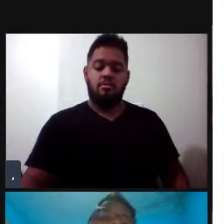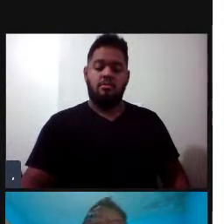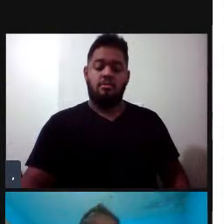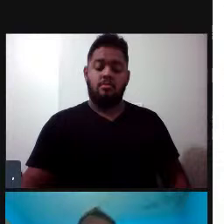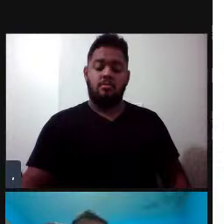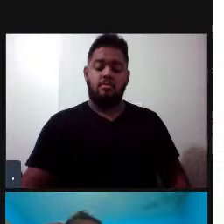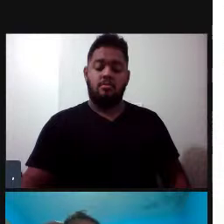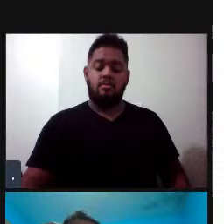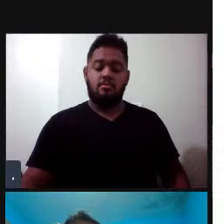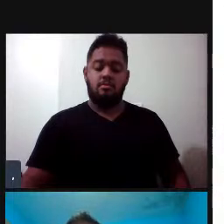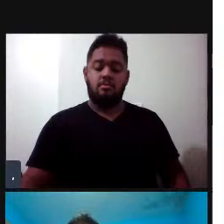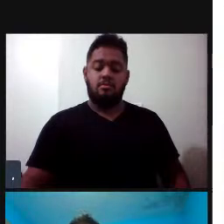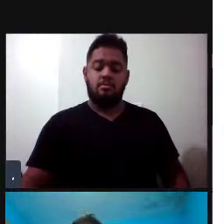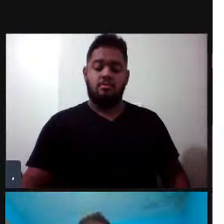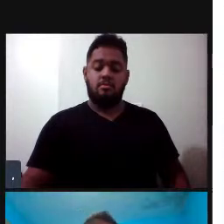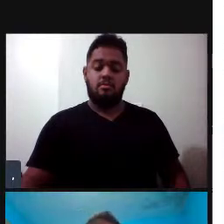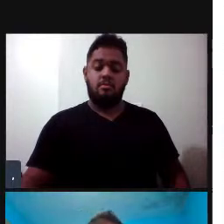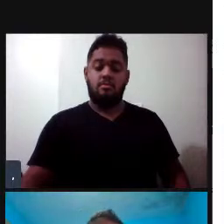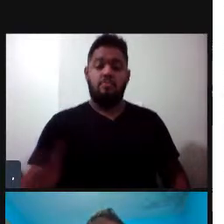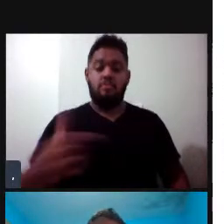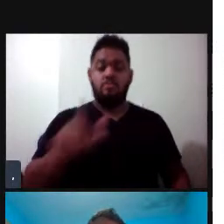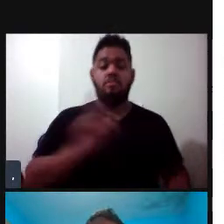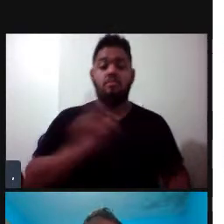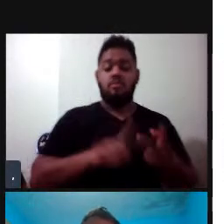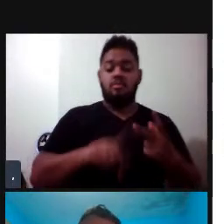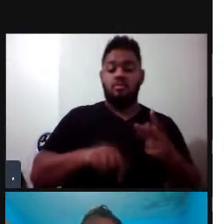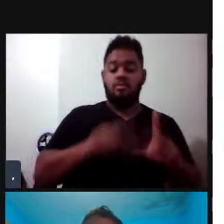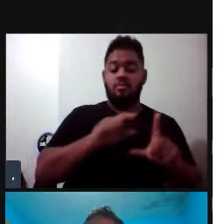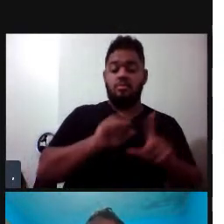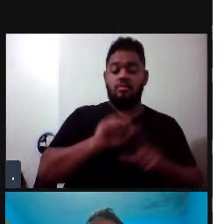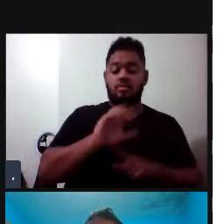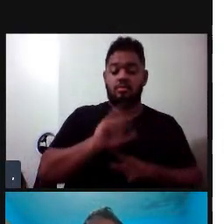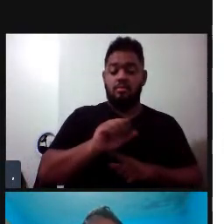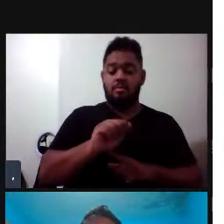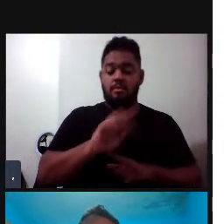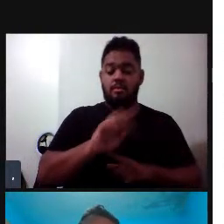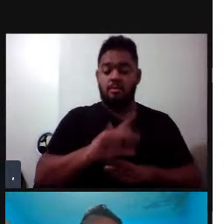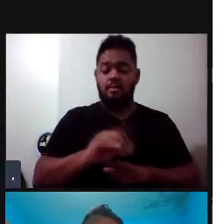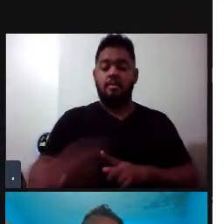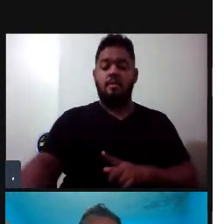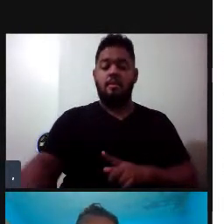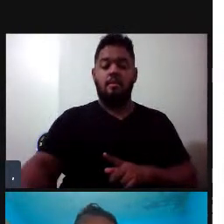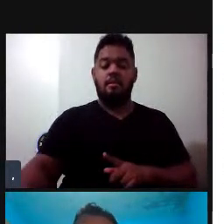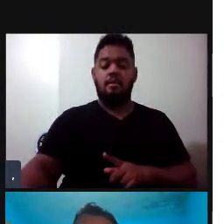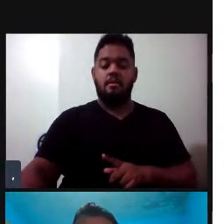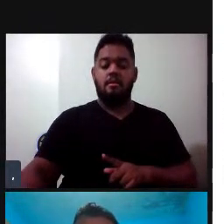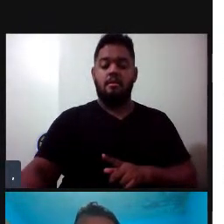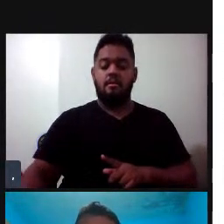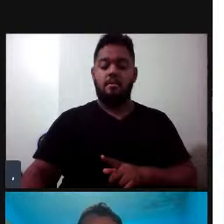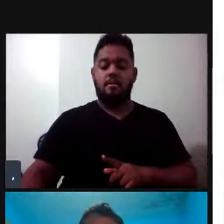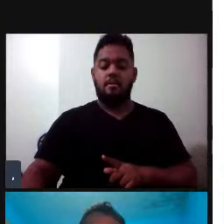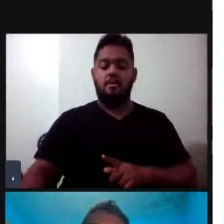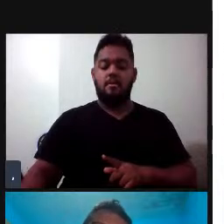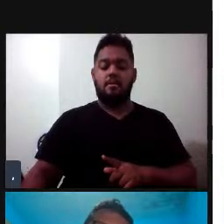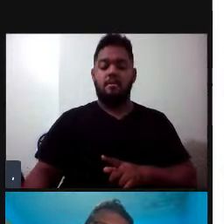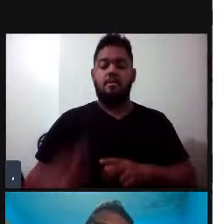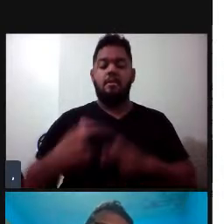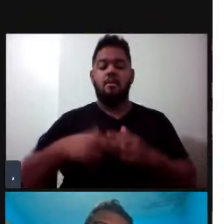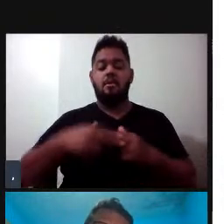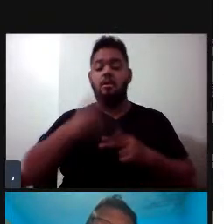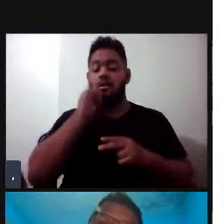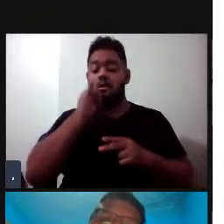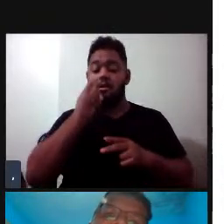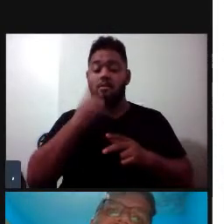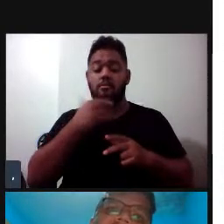E os chamados, outros chamados pulsados são, a gente chama de chamados pulsados, que são usados com função social, são emitidos por